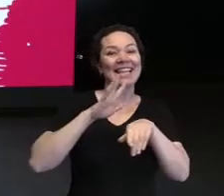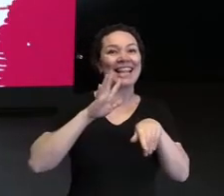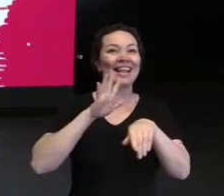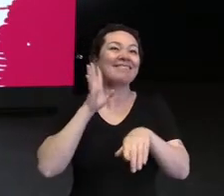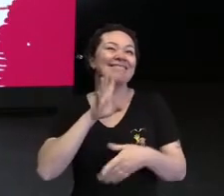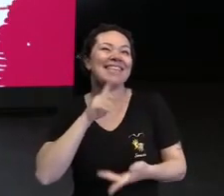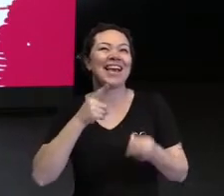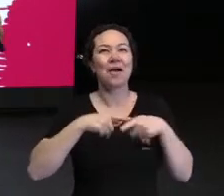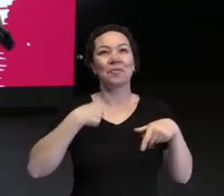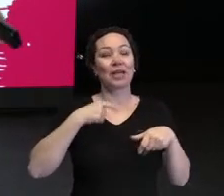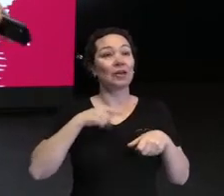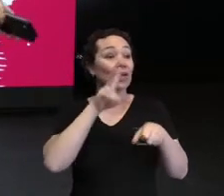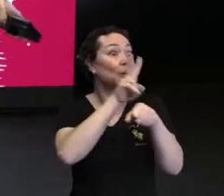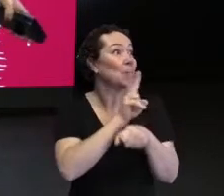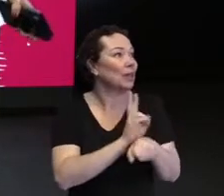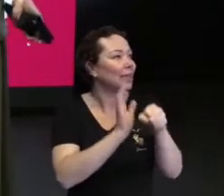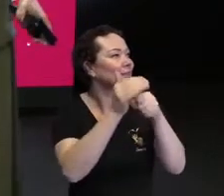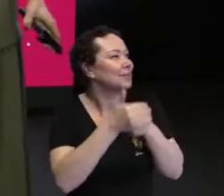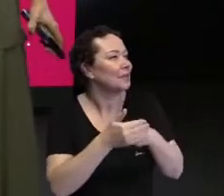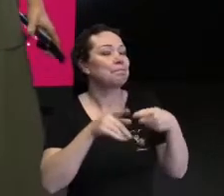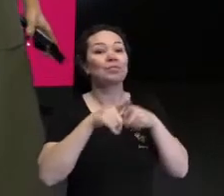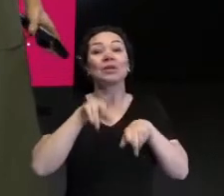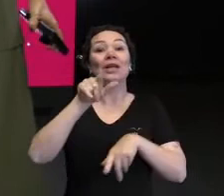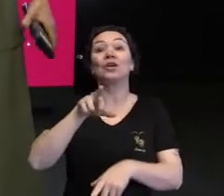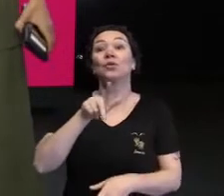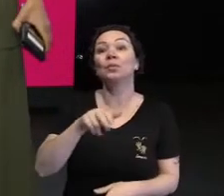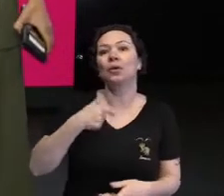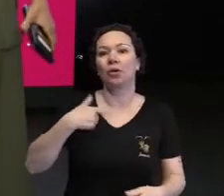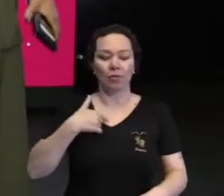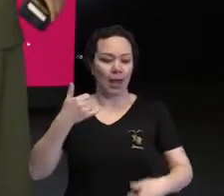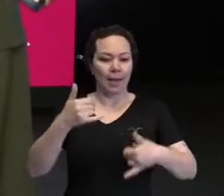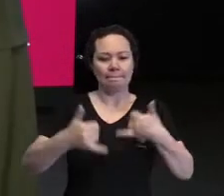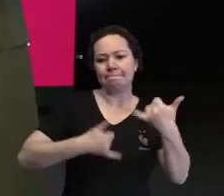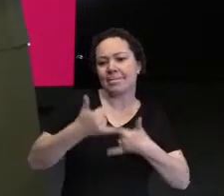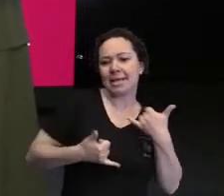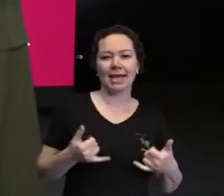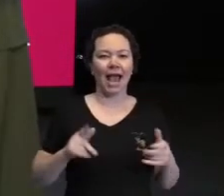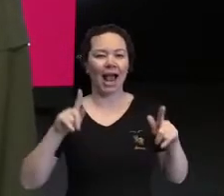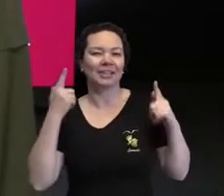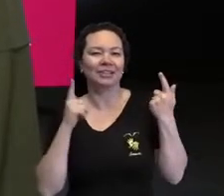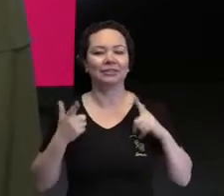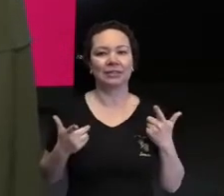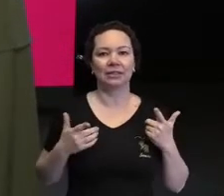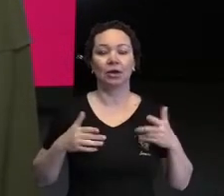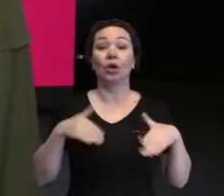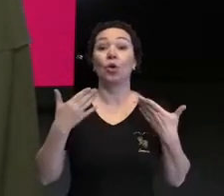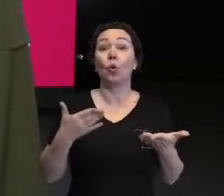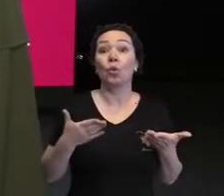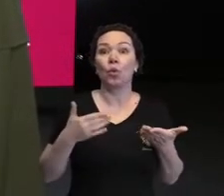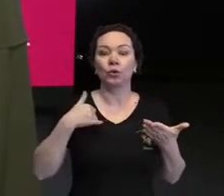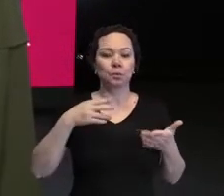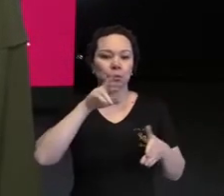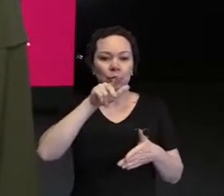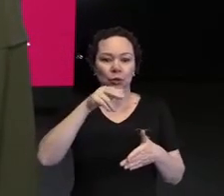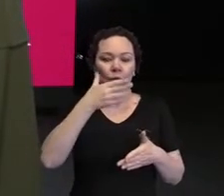como um acolhimento, mais além do que um irmão para brincar, para me divertir. E quando o Davi chegou,